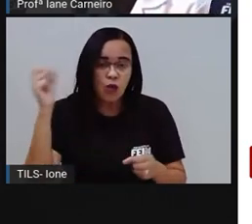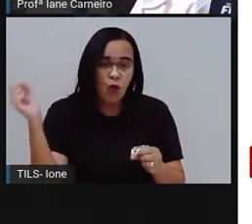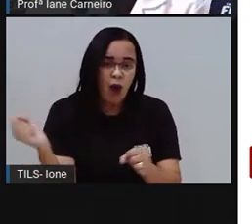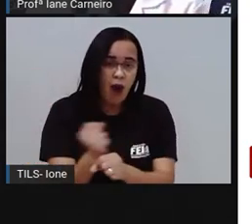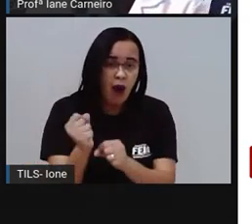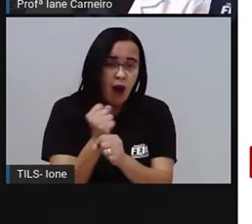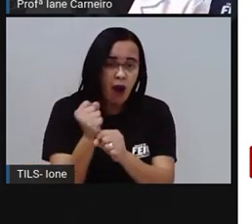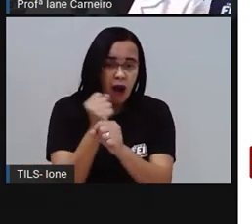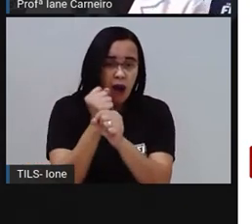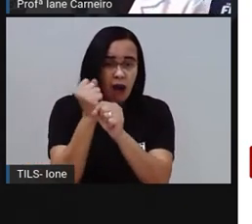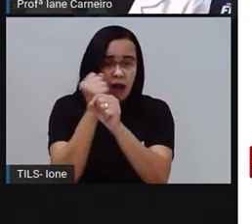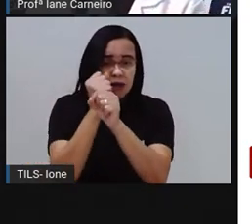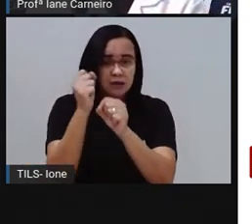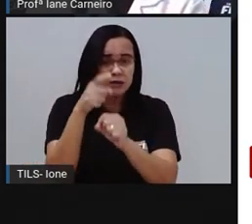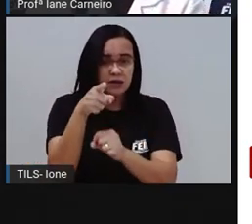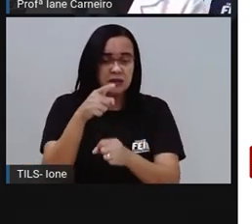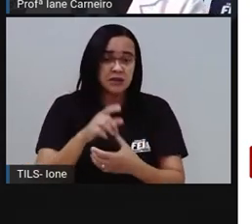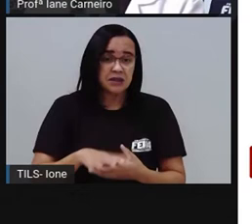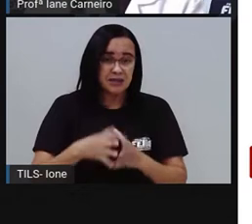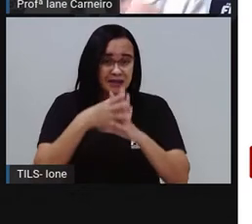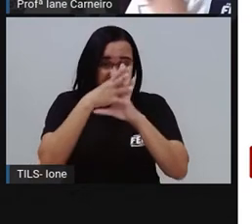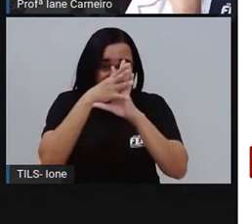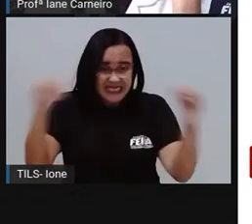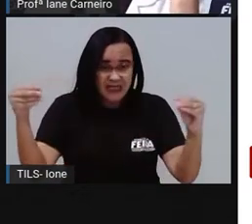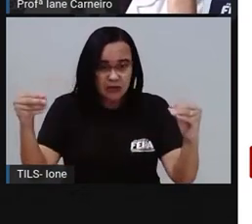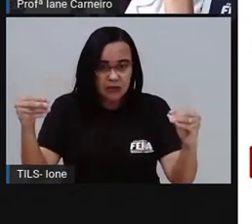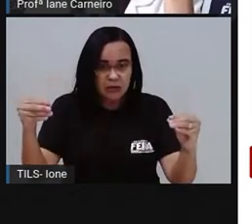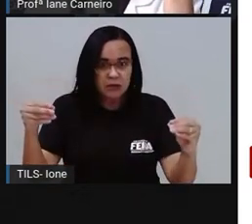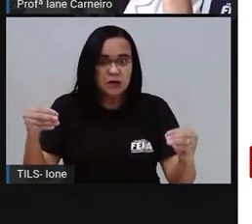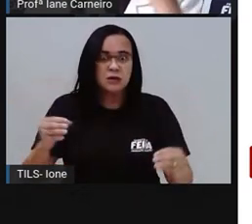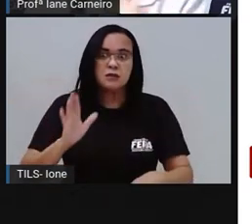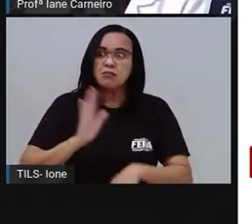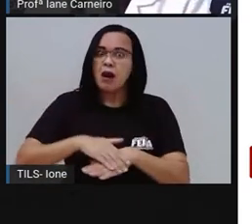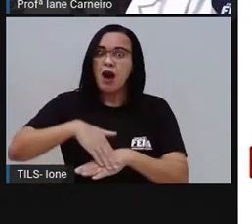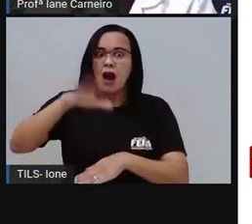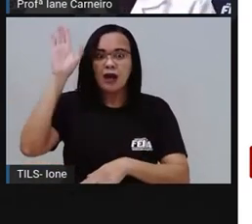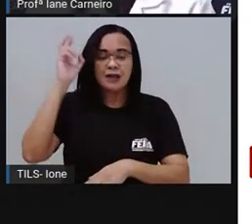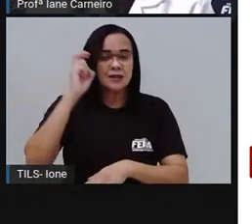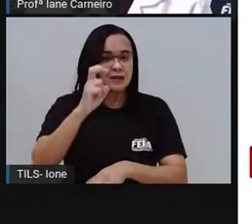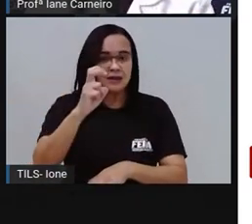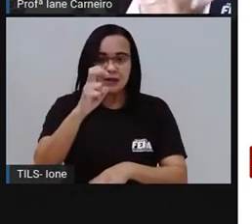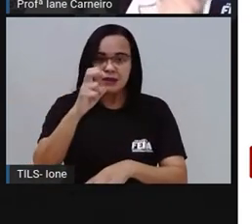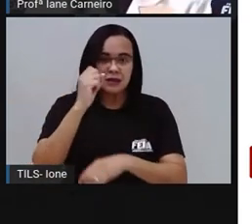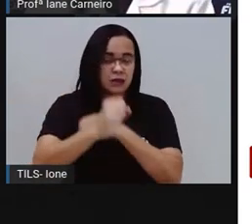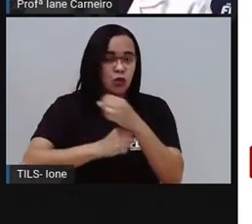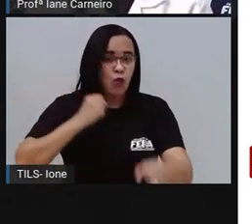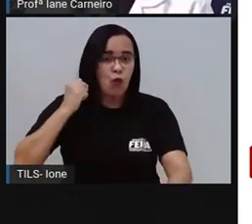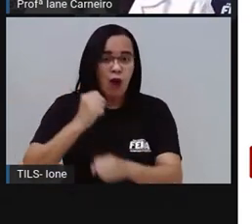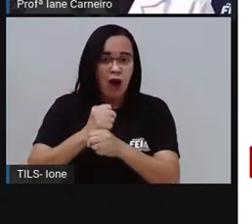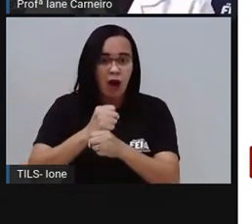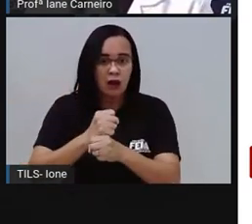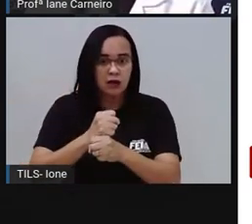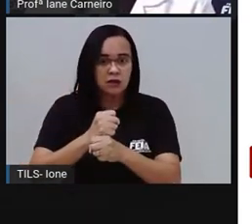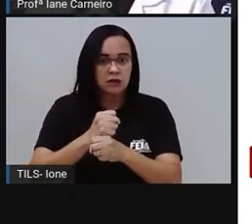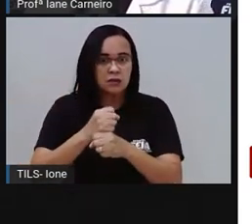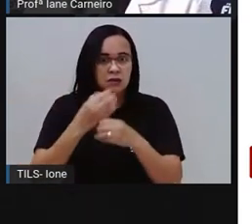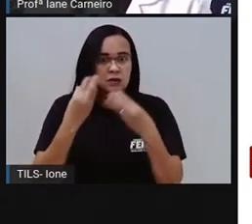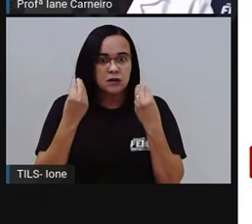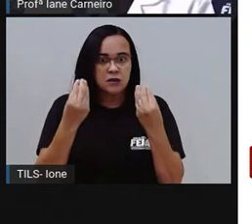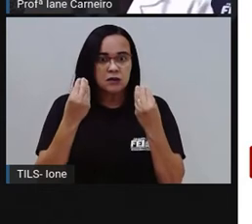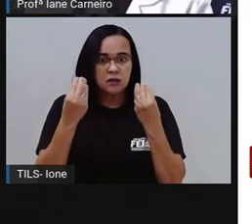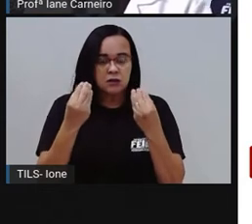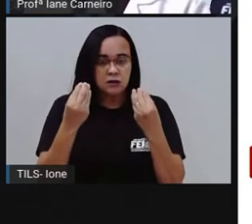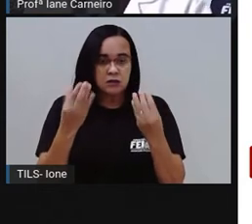essa parte aqui amarelinha, o filtro dele, ele demora mais de 5 anos, imagina, vocês tem quantos agora? 6, né?